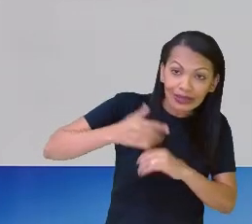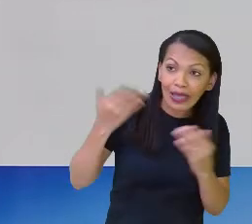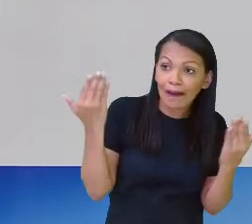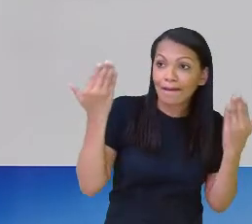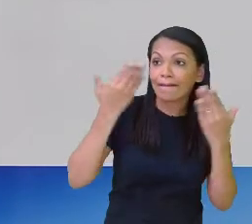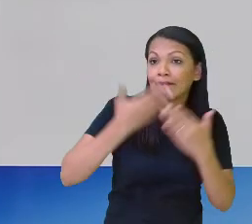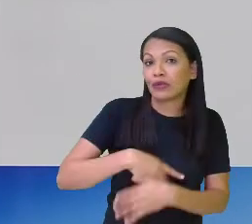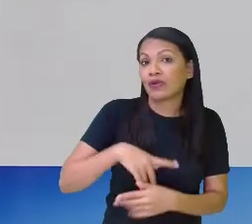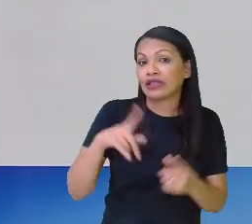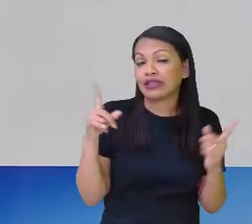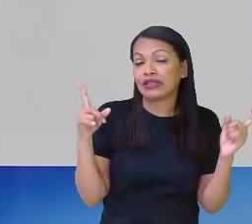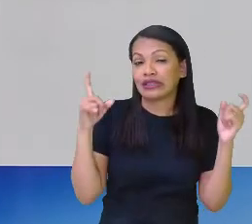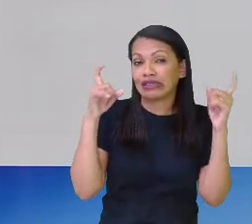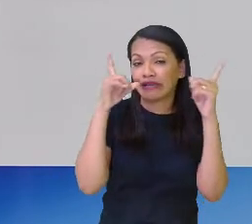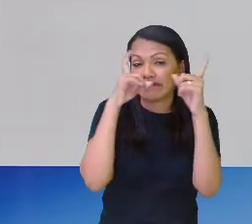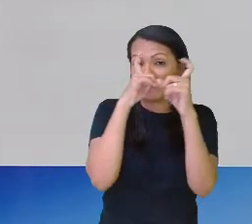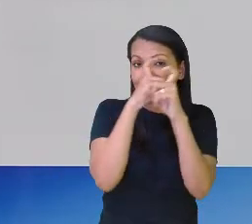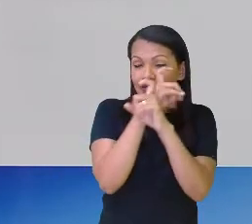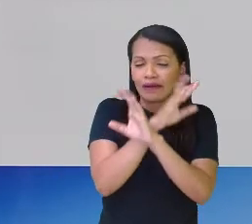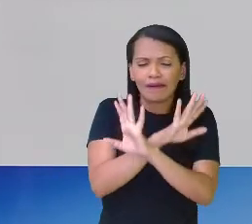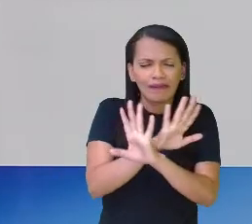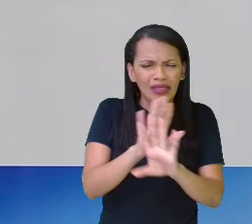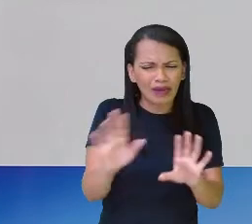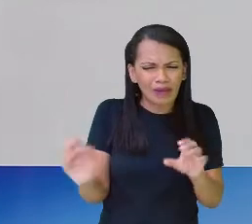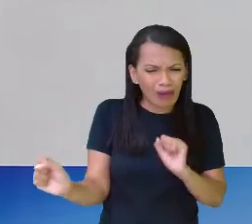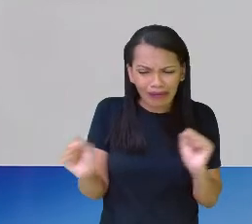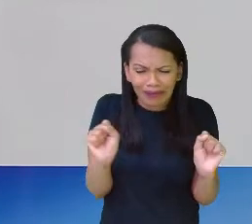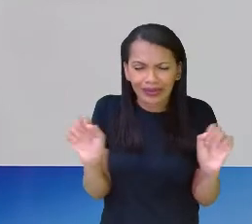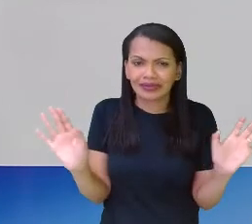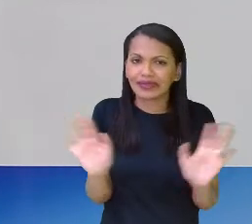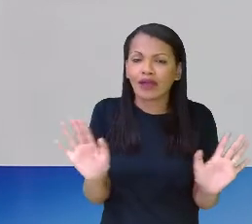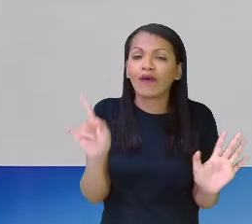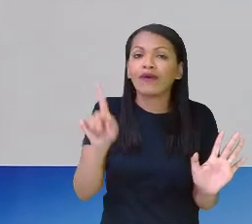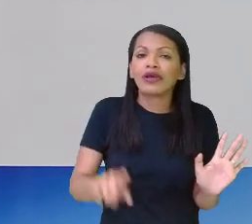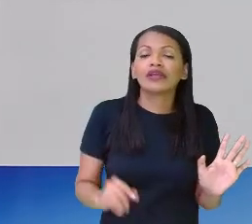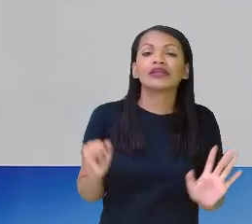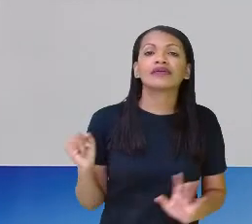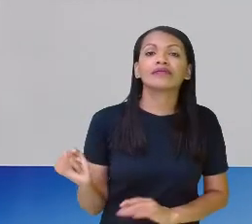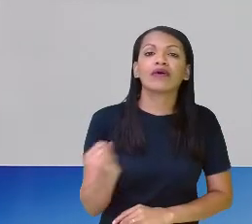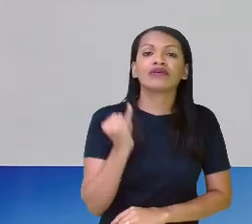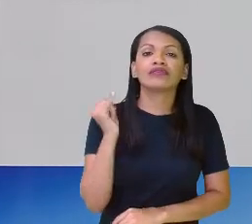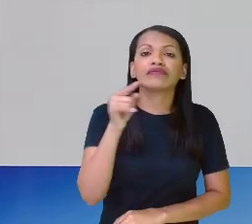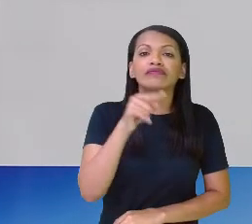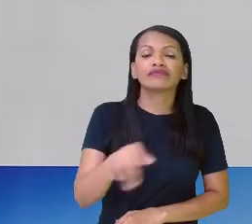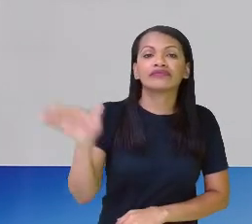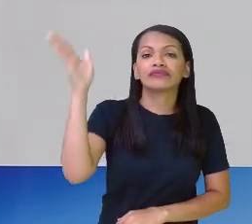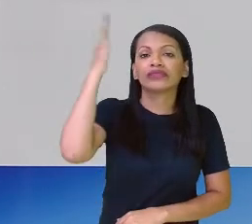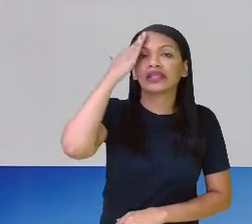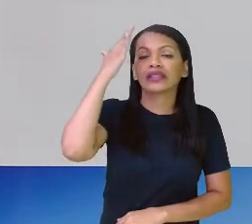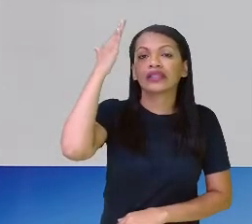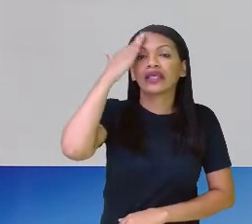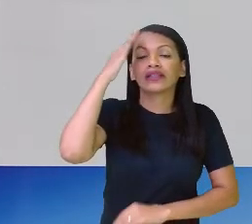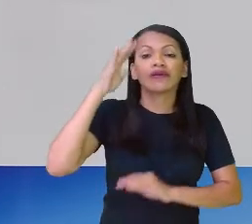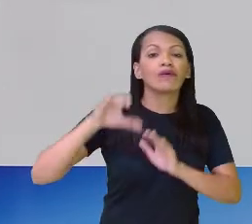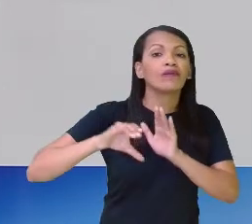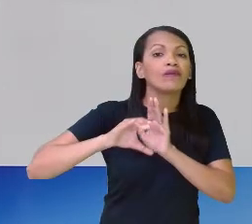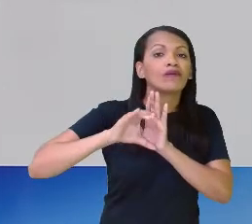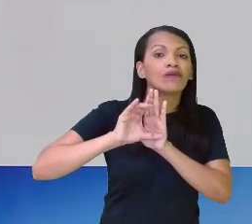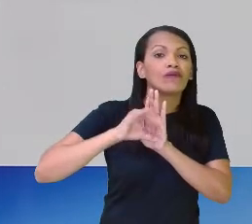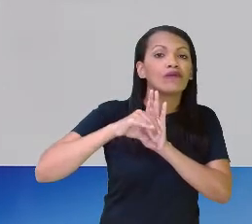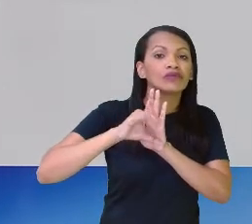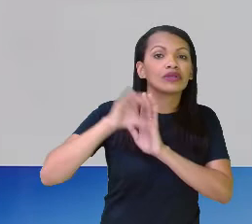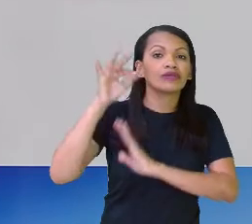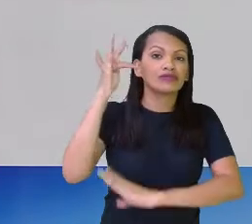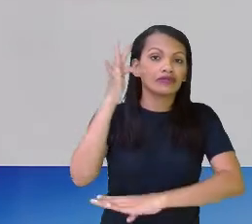tudo mais difícil. Mas não se estressa. O que importa é você entender o conceito de fração